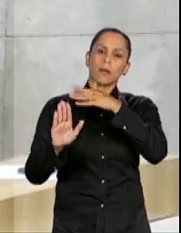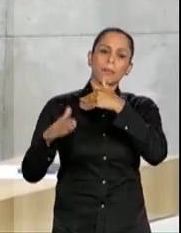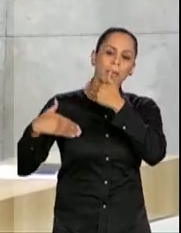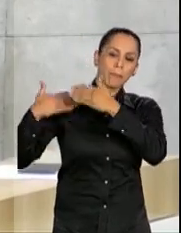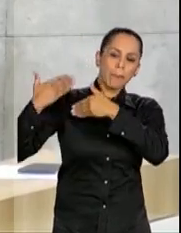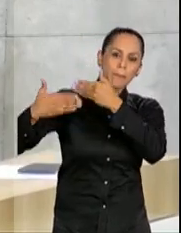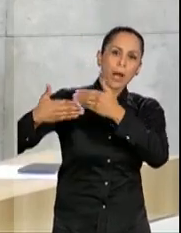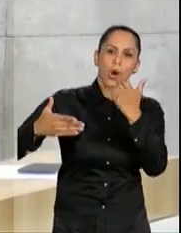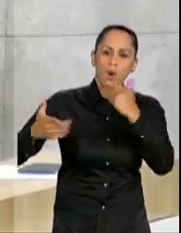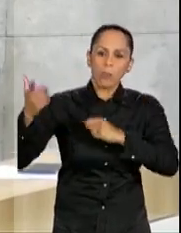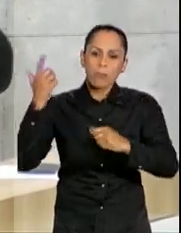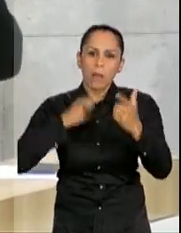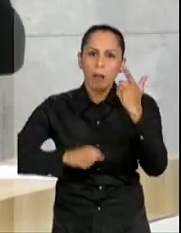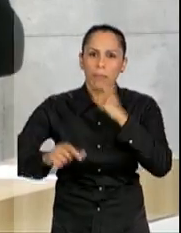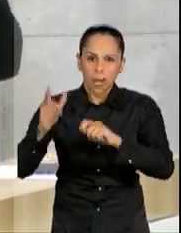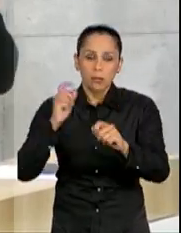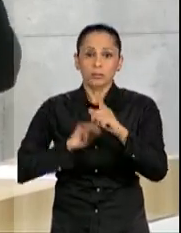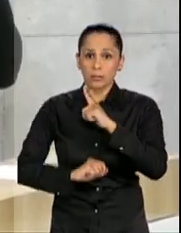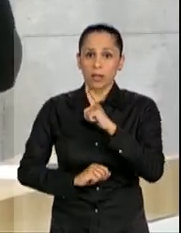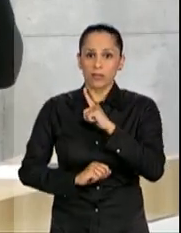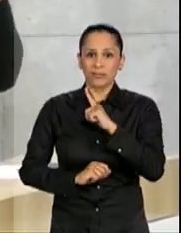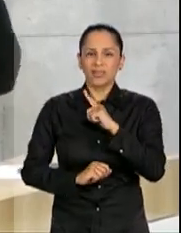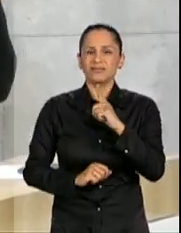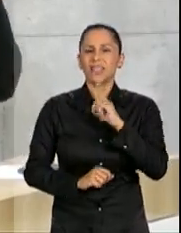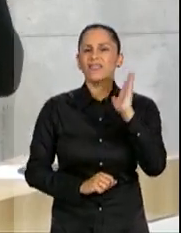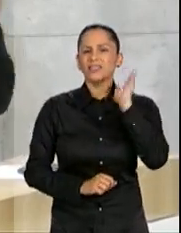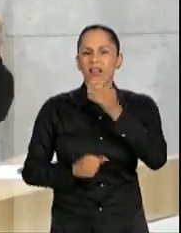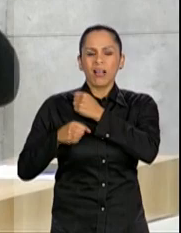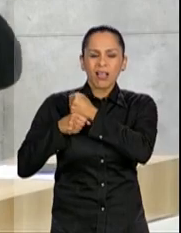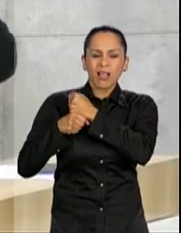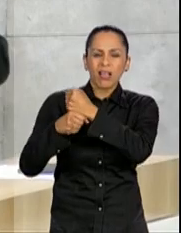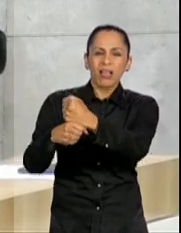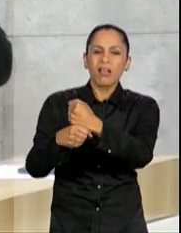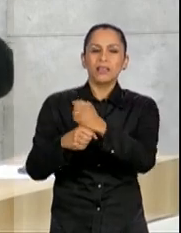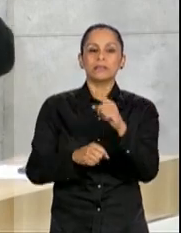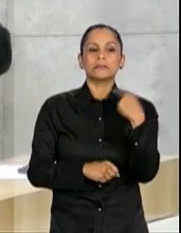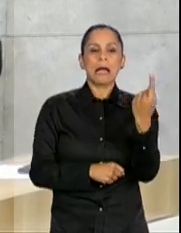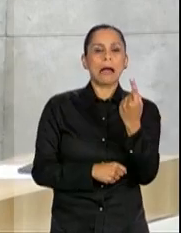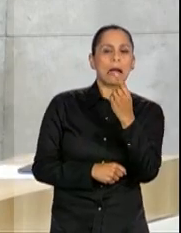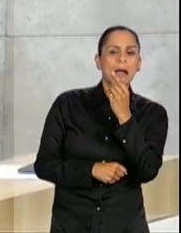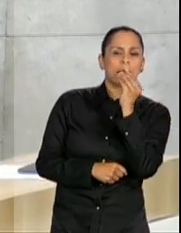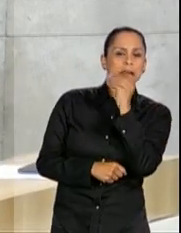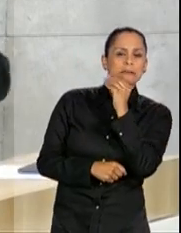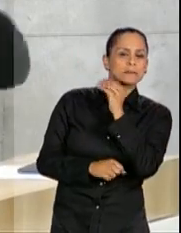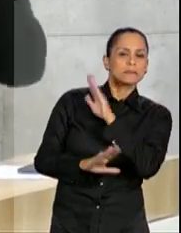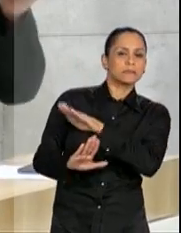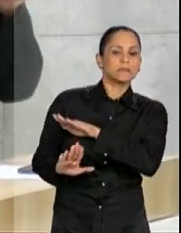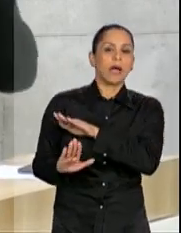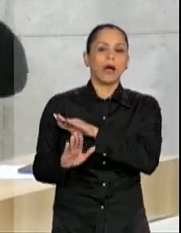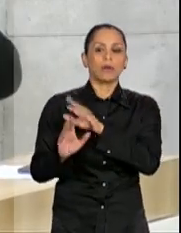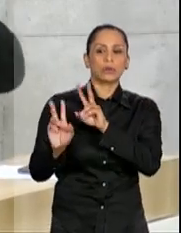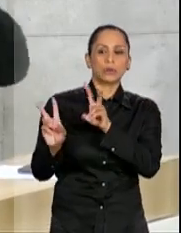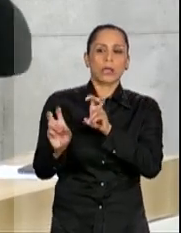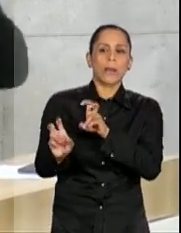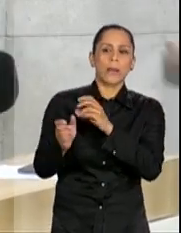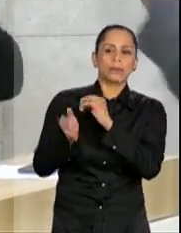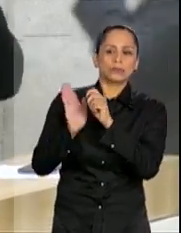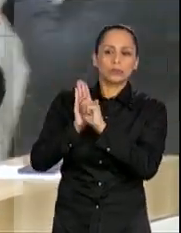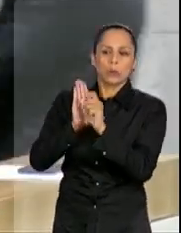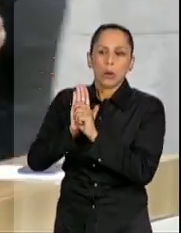tempo, precisou dizer que não dá para lidar com a questão das drogas só como um tema de polícia, de segurança,